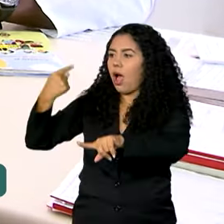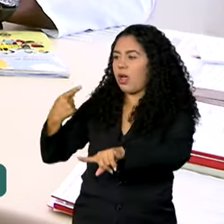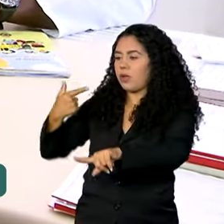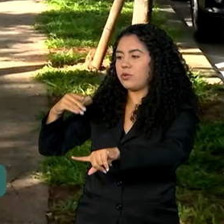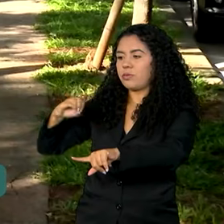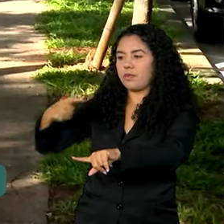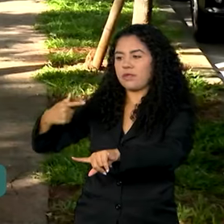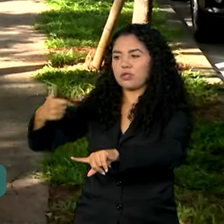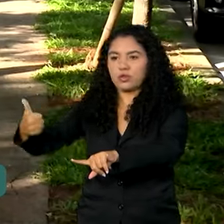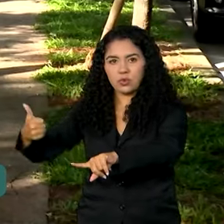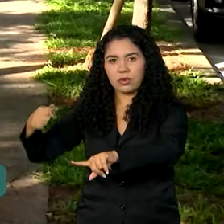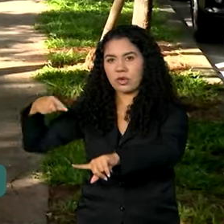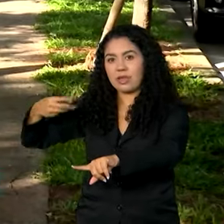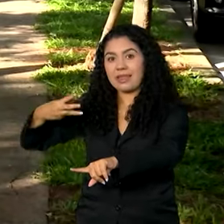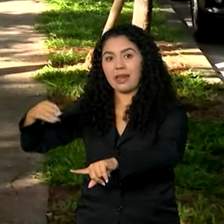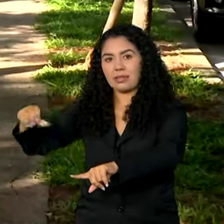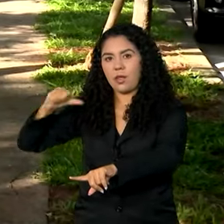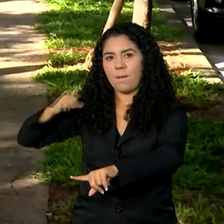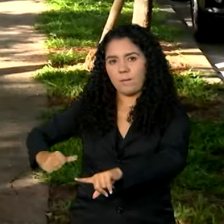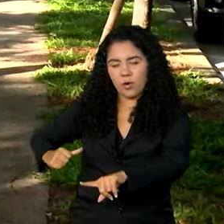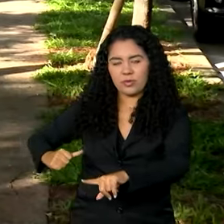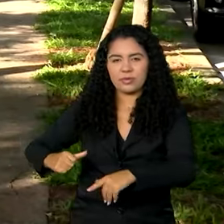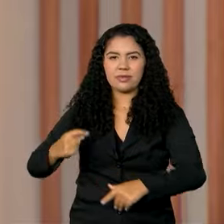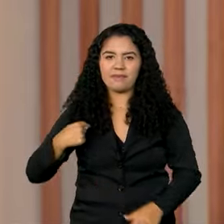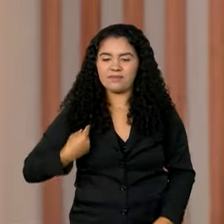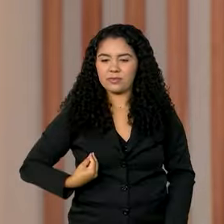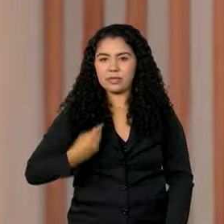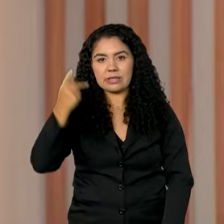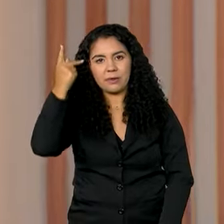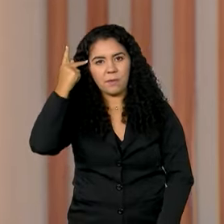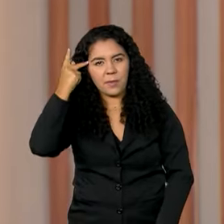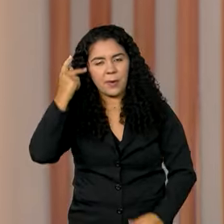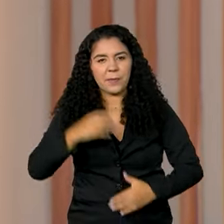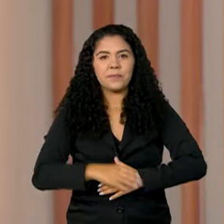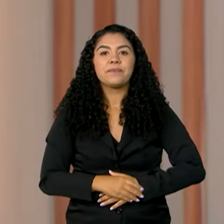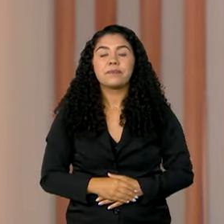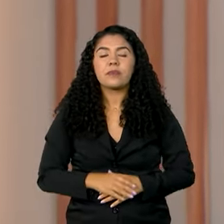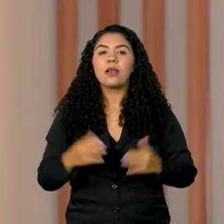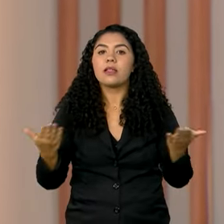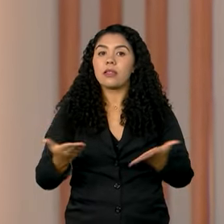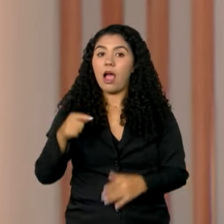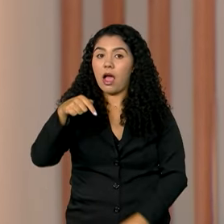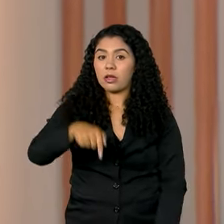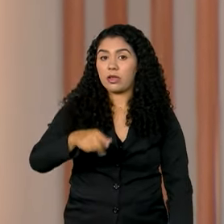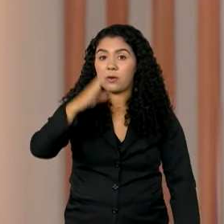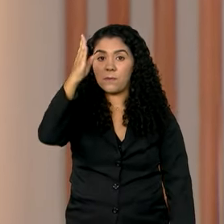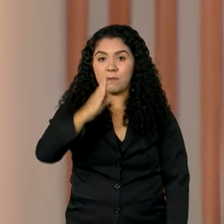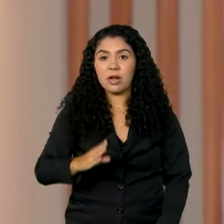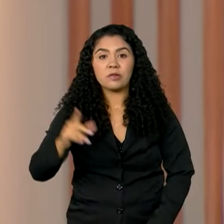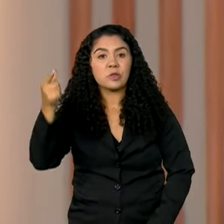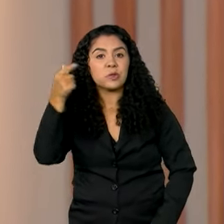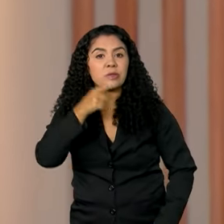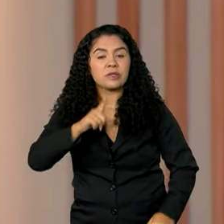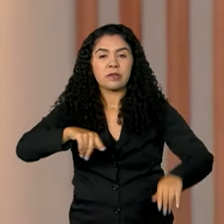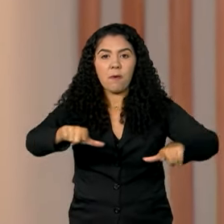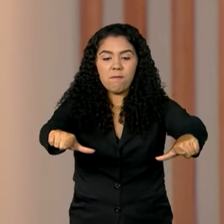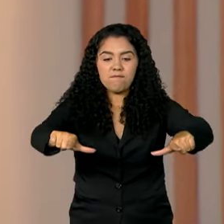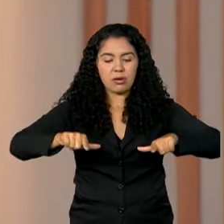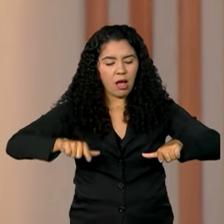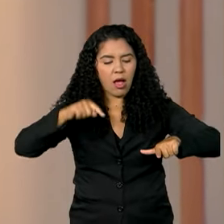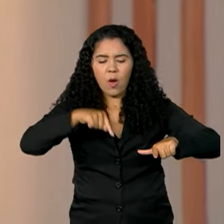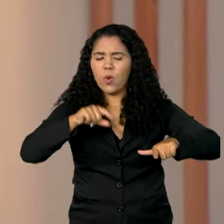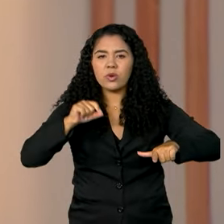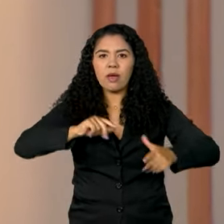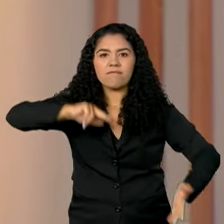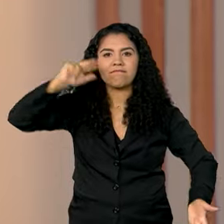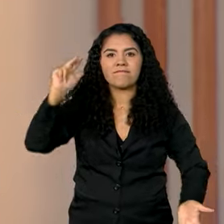bolsas. De São Paulo, Adriana Natale. O Brasil recebeu a certificação de país livre da